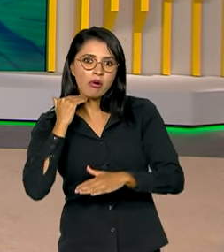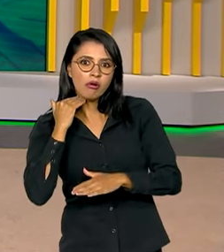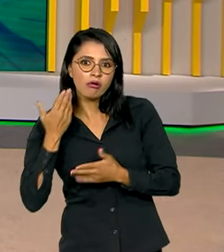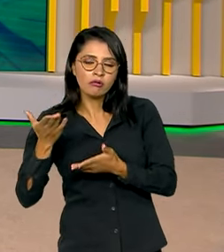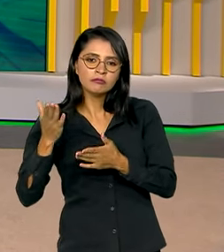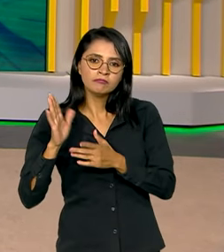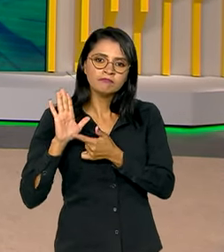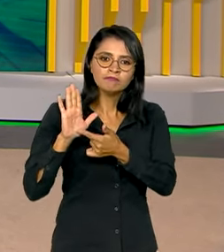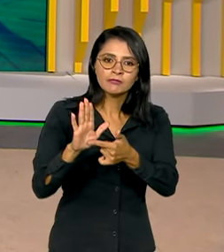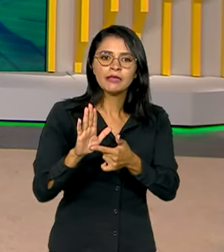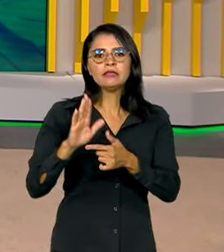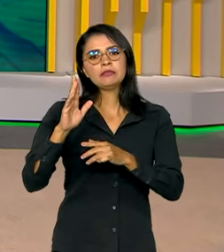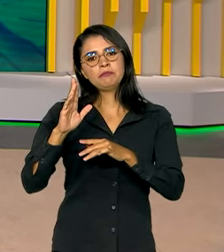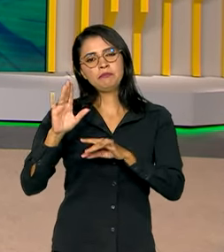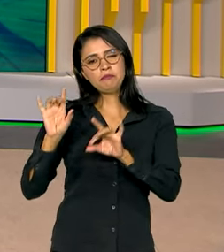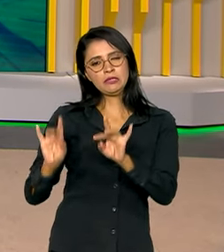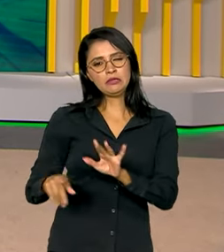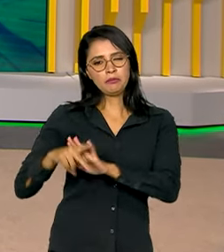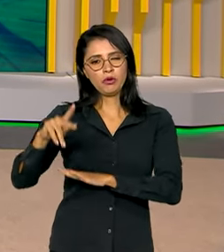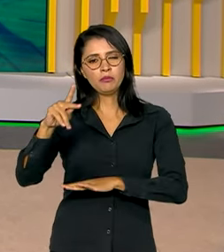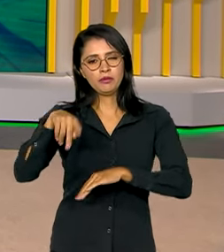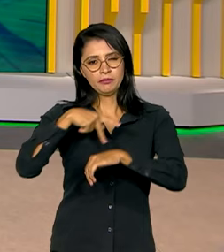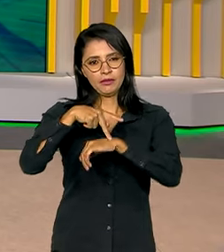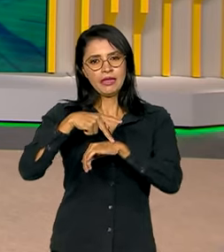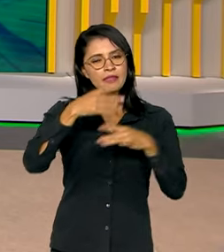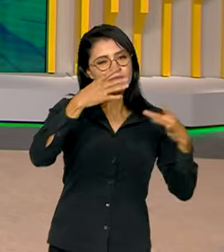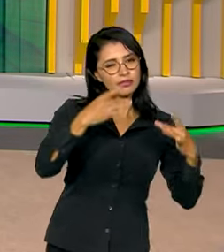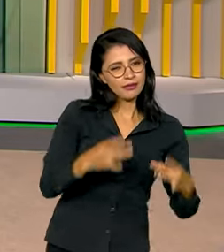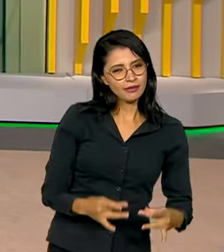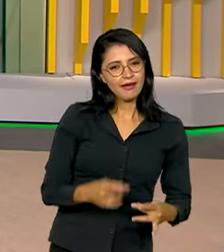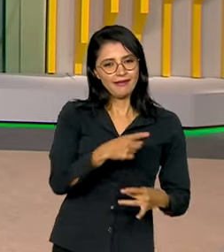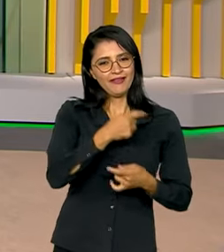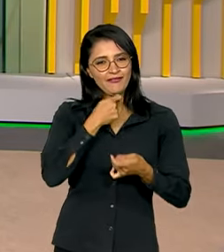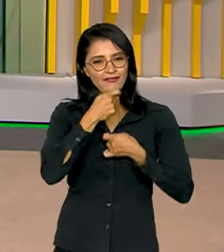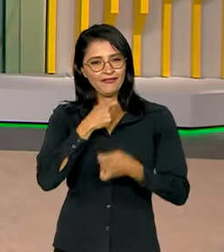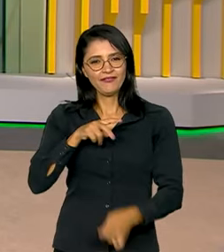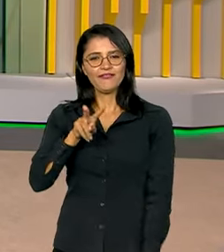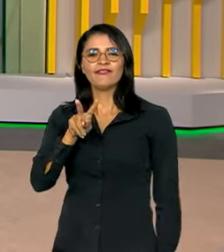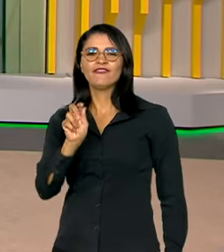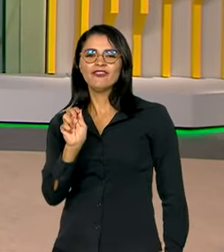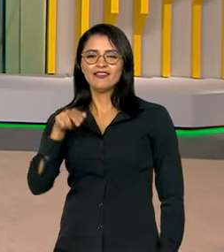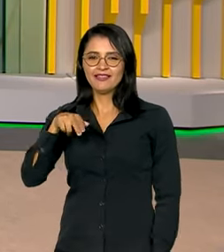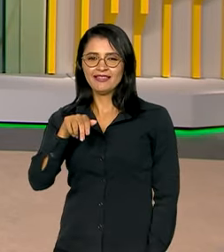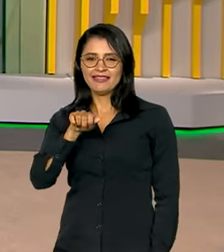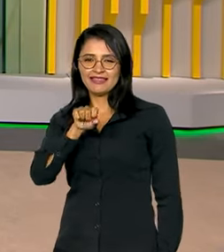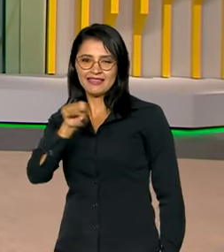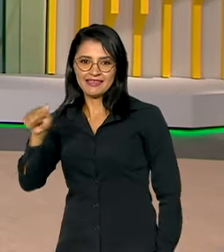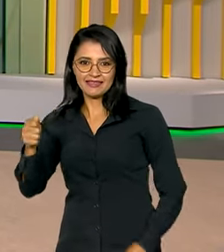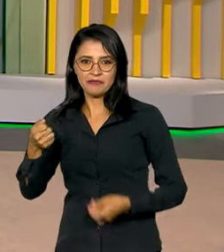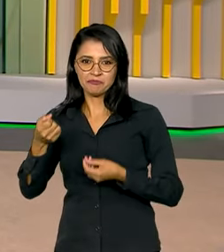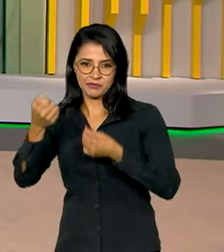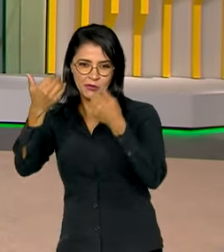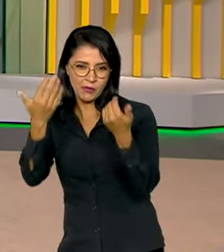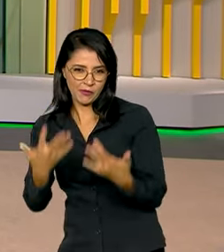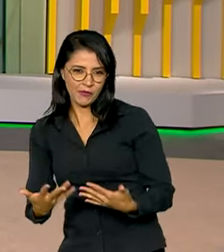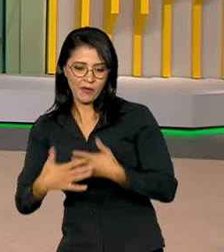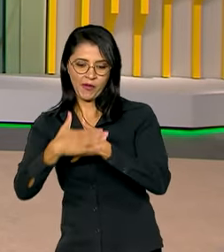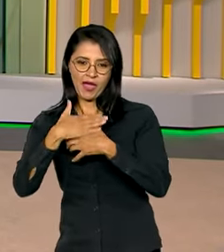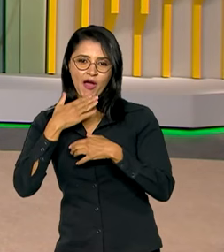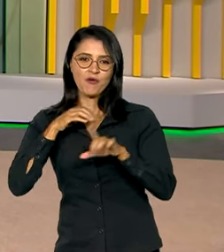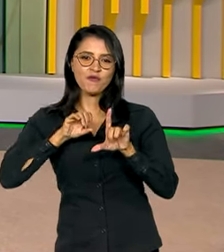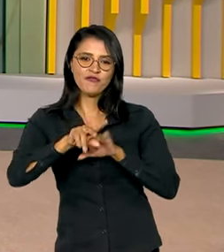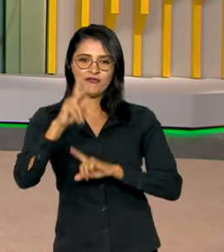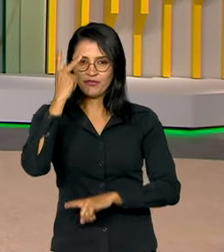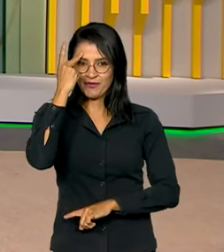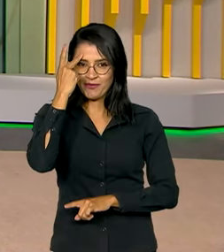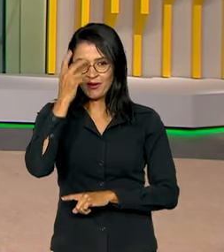e especialistas do país. Mas quem tem os detalhes é a repórter Vanessa Casalino, que fala com a gente ao vivo, direto de São